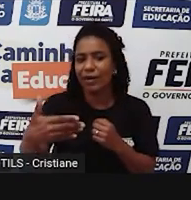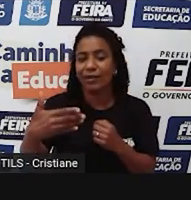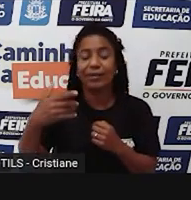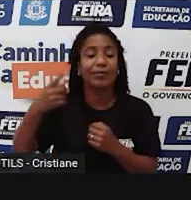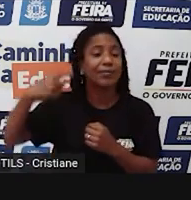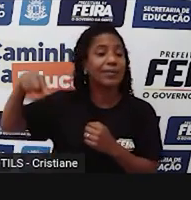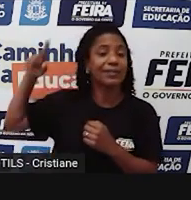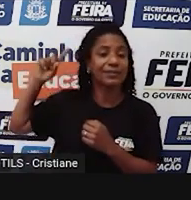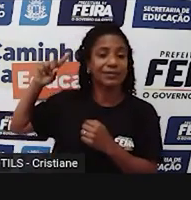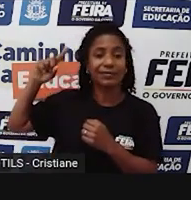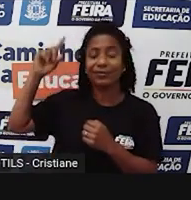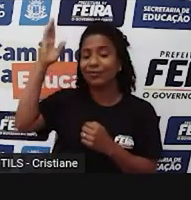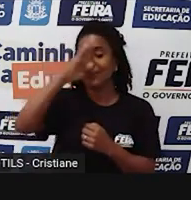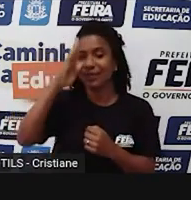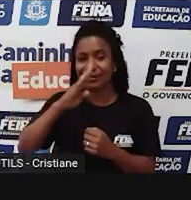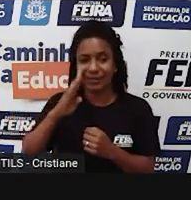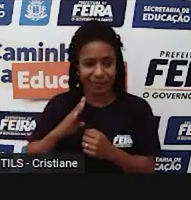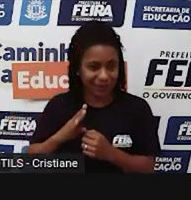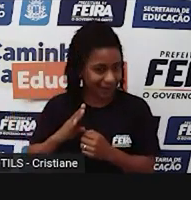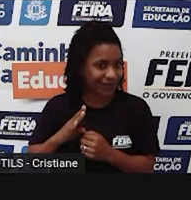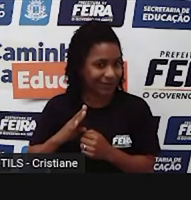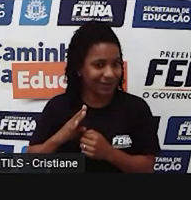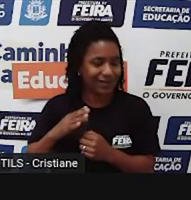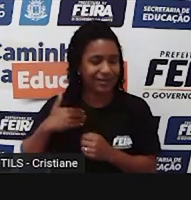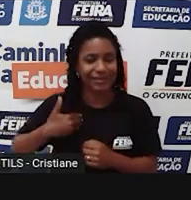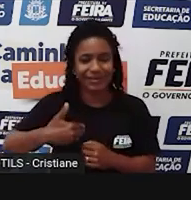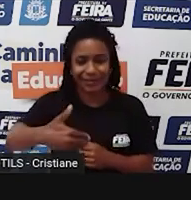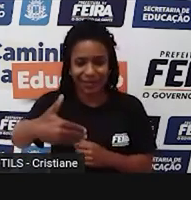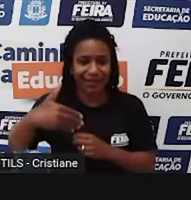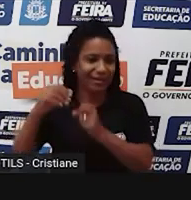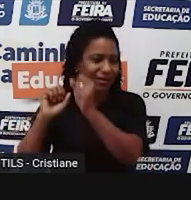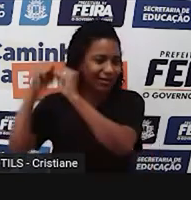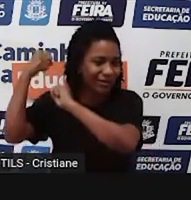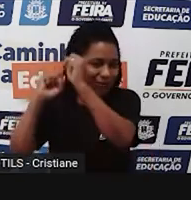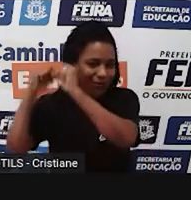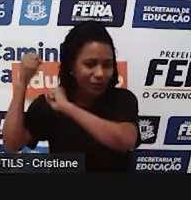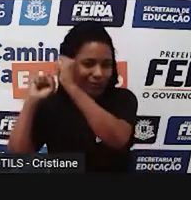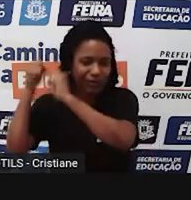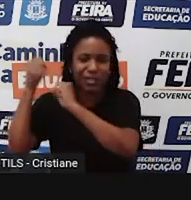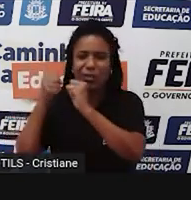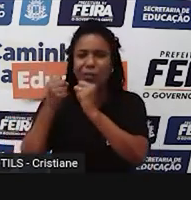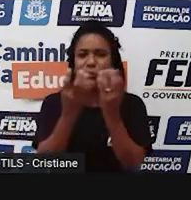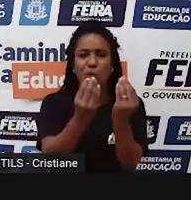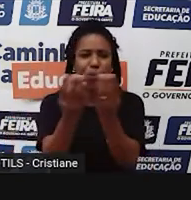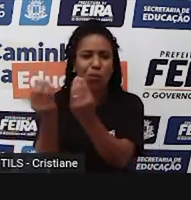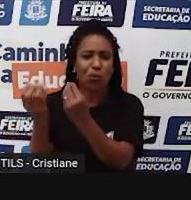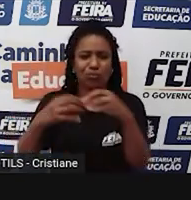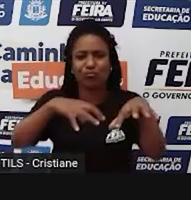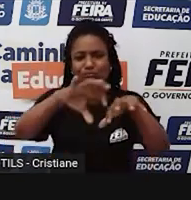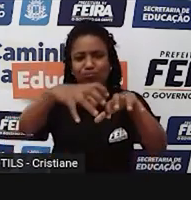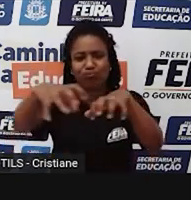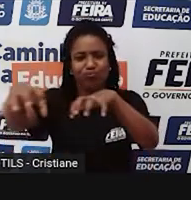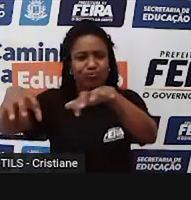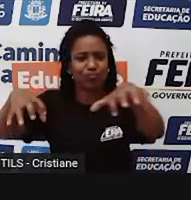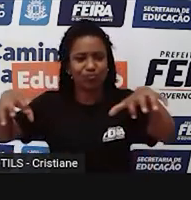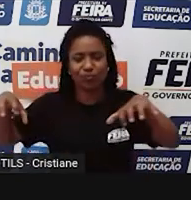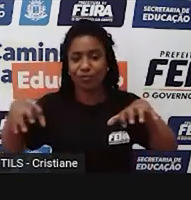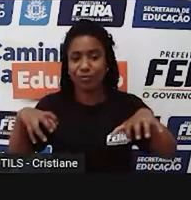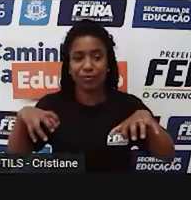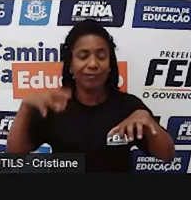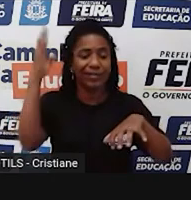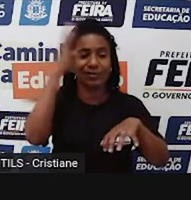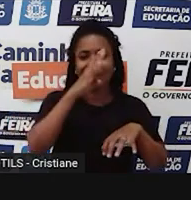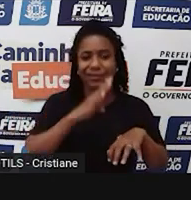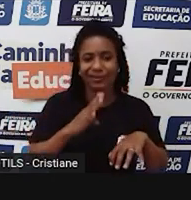mesmo, apesar da gente já estar nesse processo de industrialização, de ter muitas indústrias, a gente ainda é considerado um